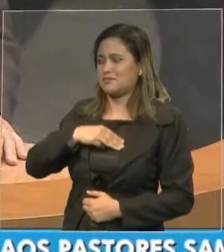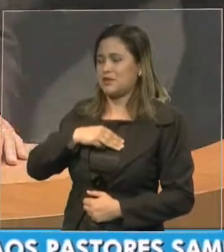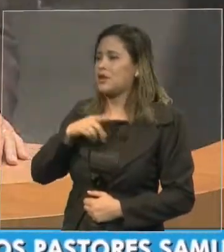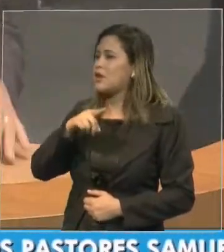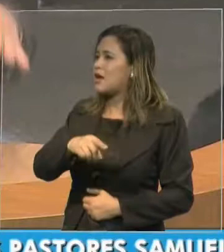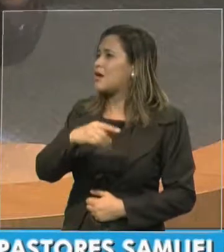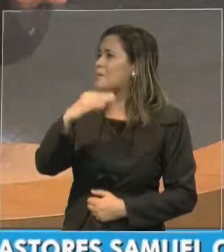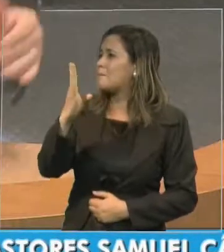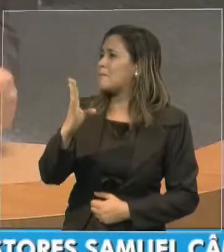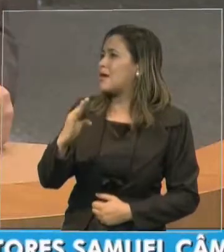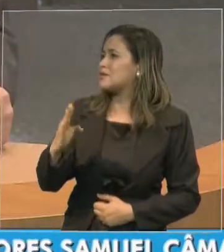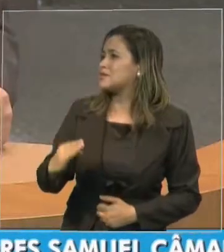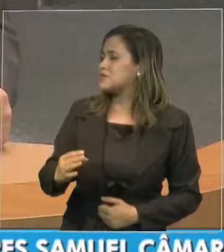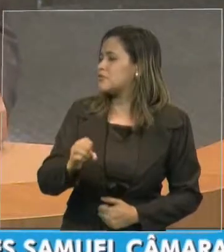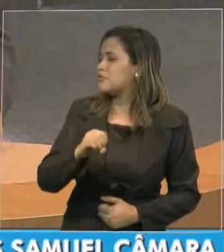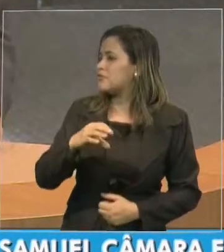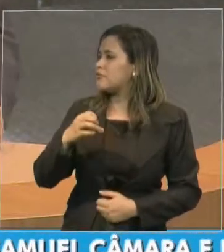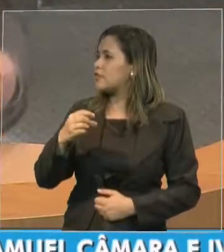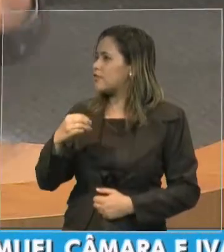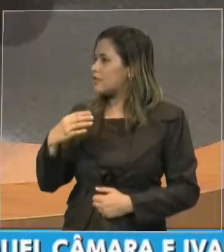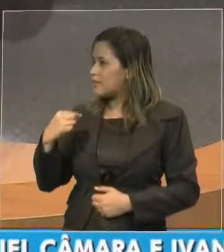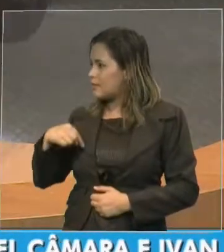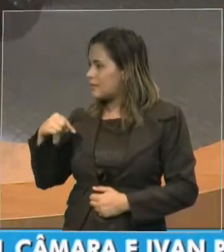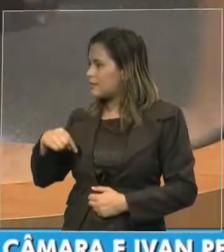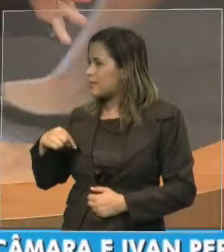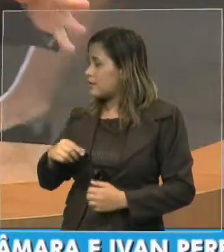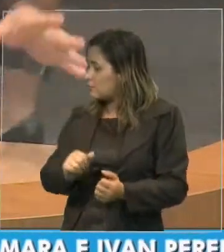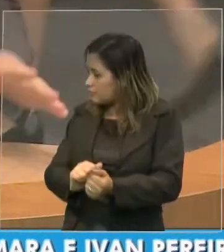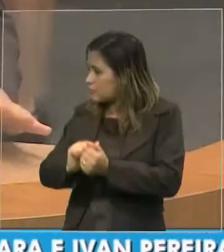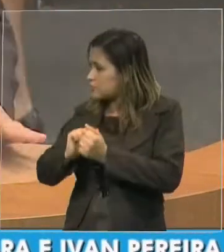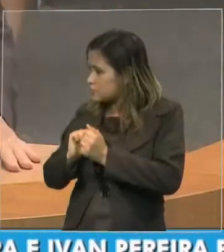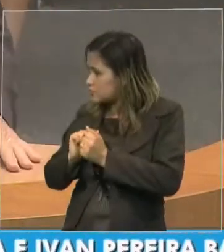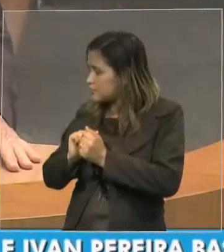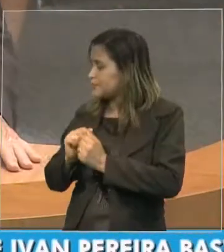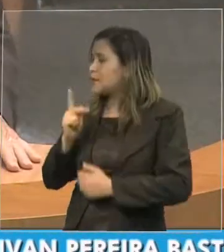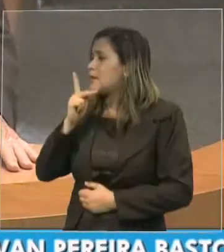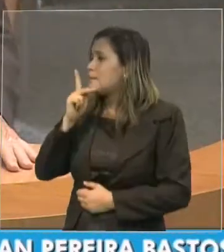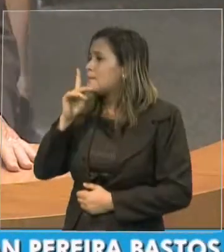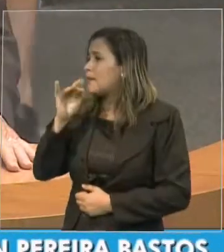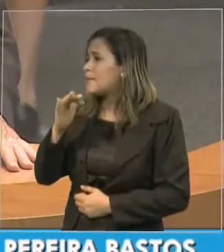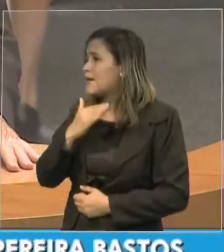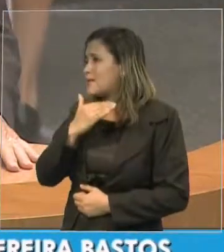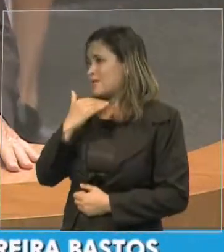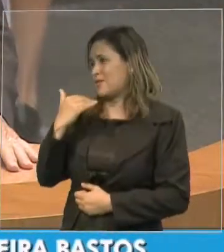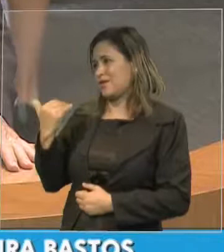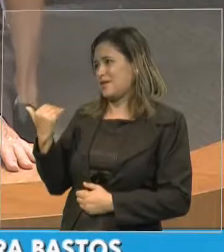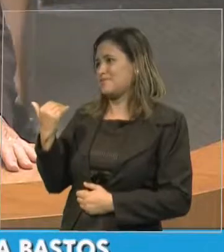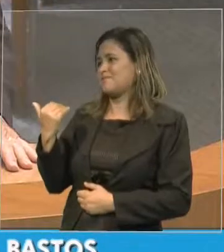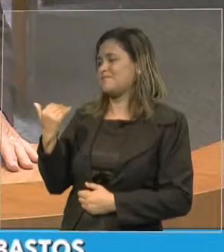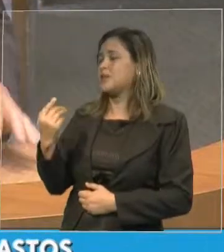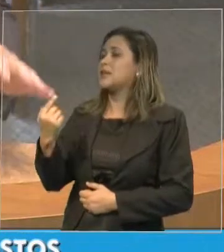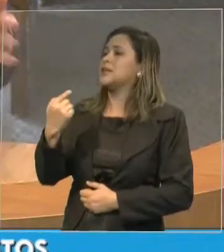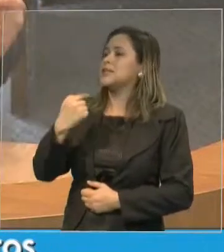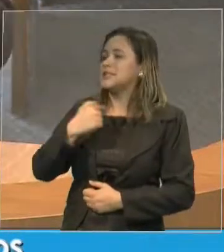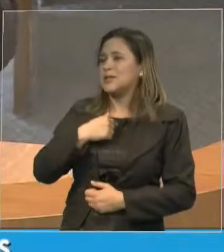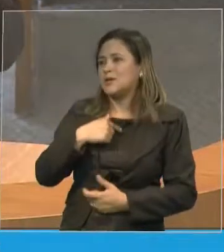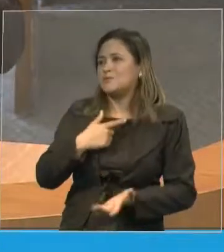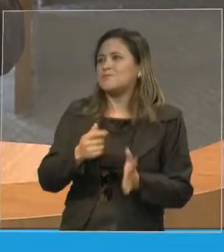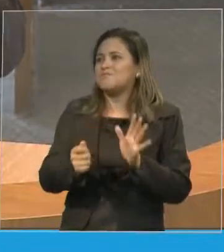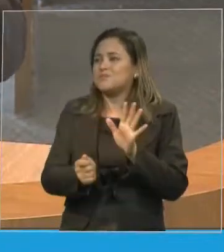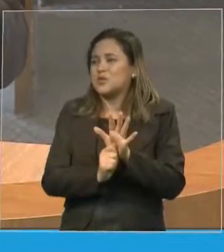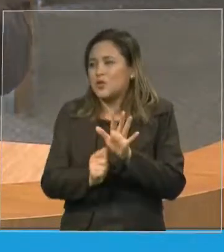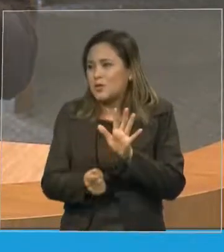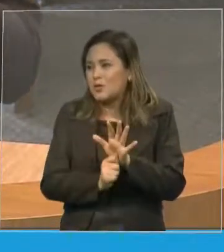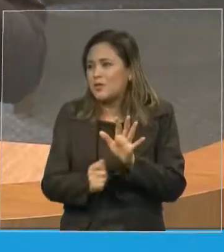e ele morreu e ele entrou para o mundo das drogas prostituição e ele